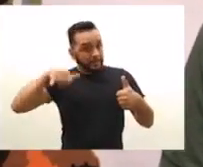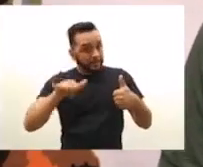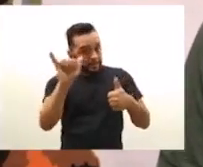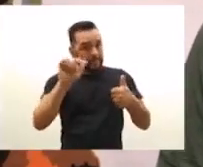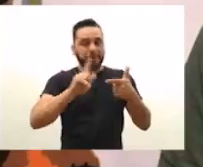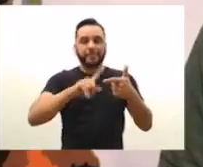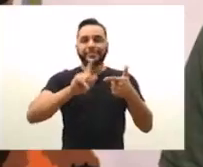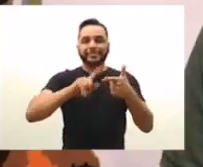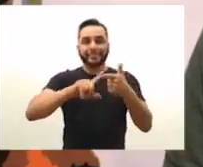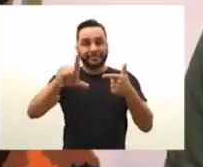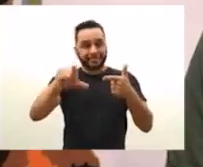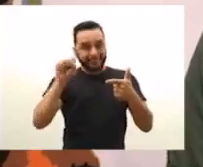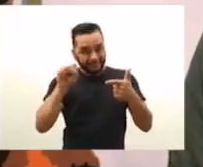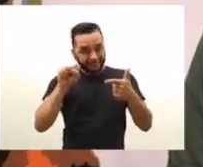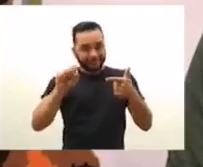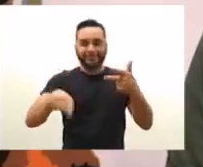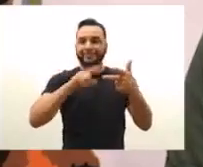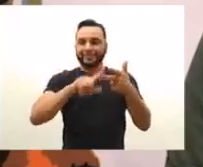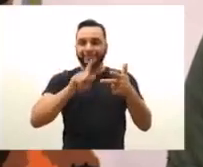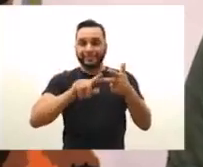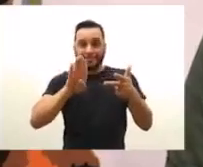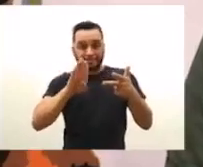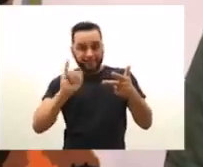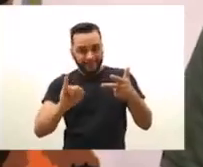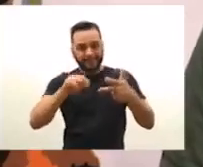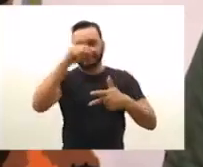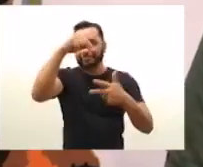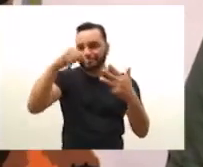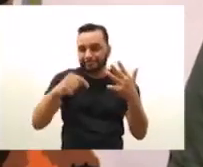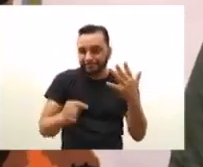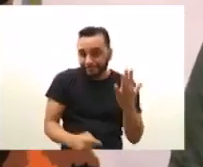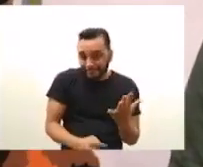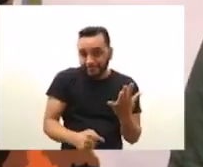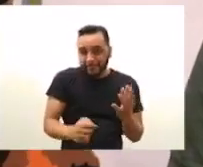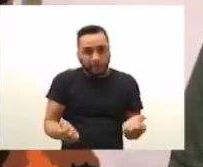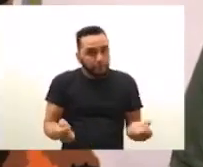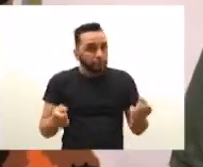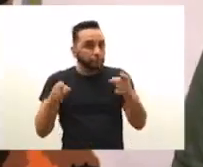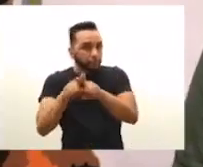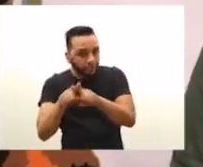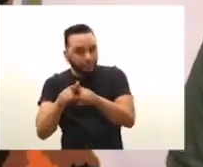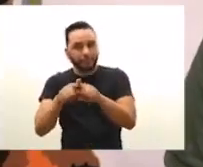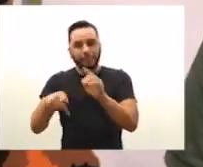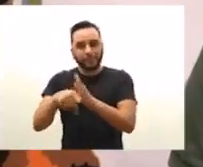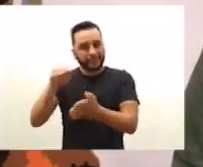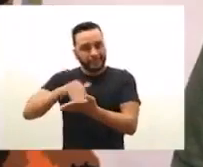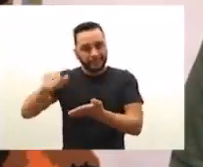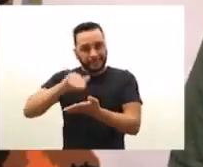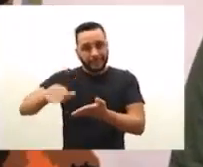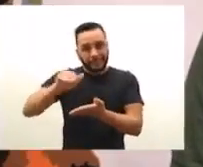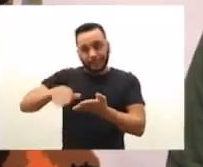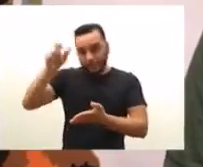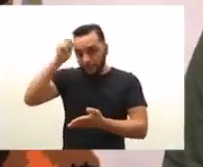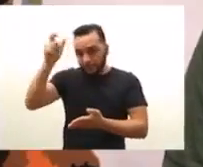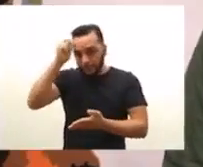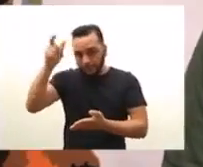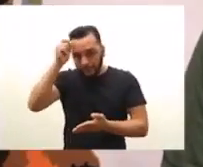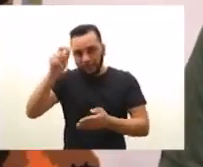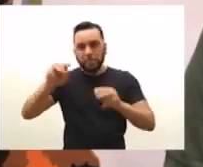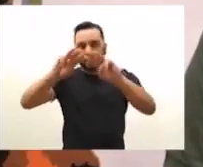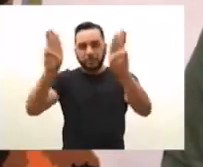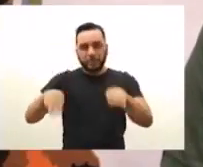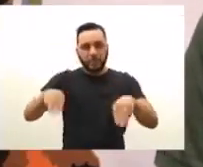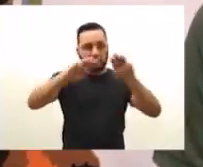um tema que é muito caro para a gente. Então, junto com a Secretaria de Estado da Cultura e o PPM, a gente une todos os